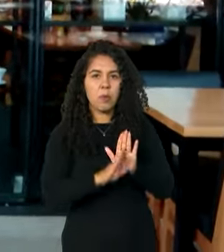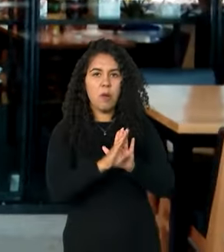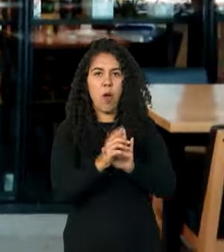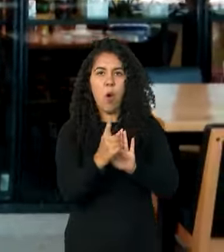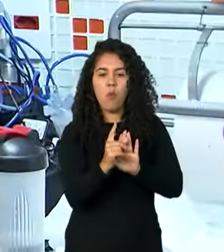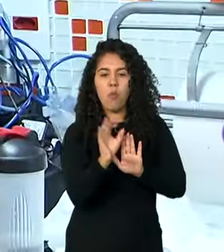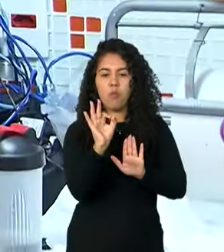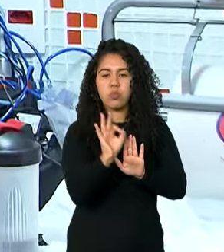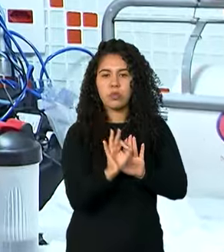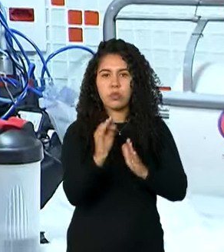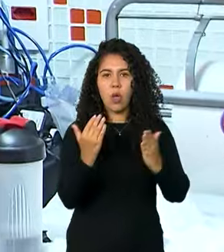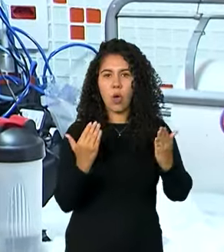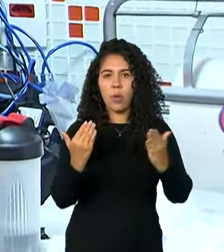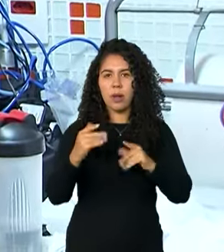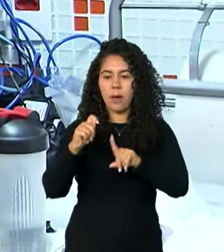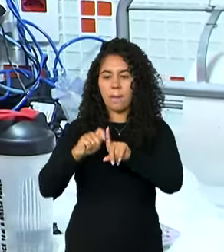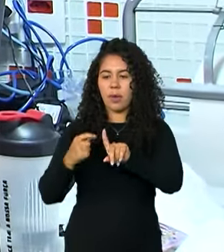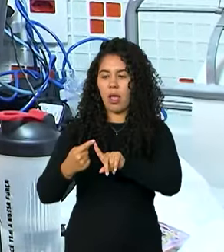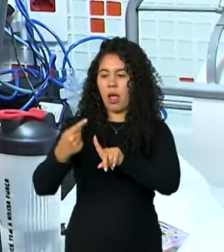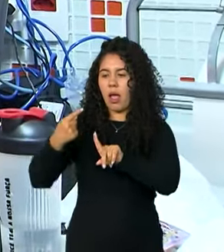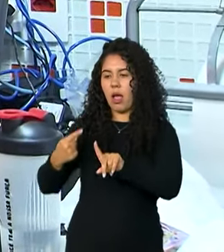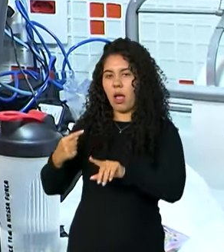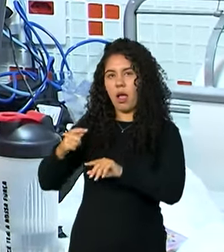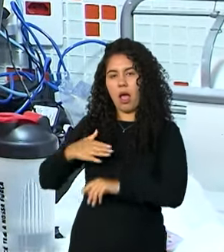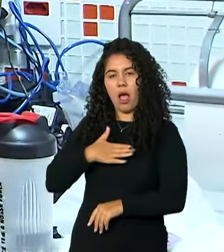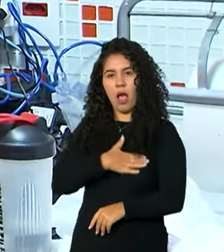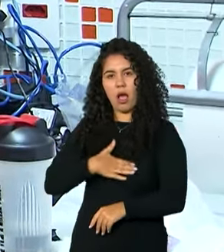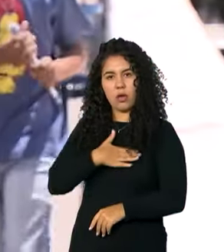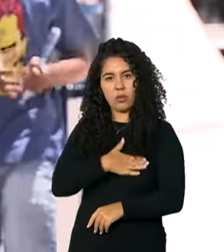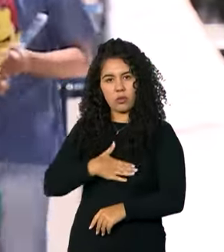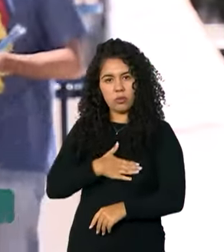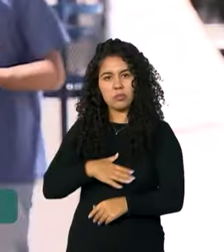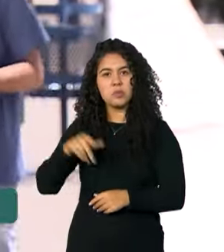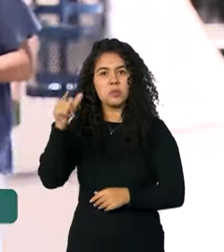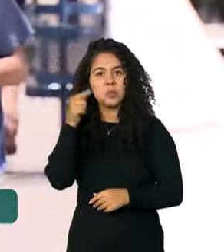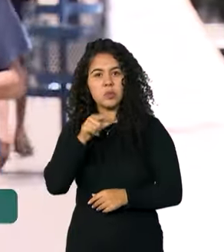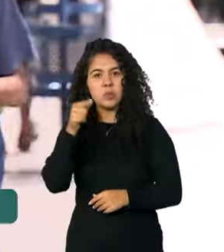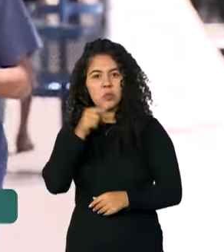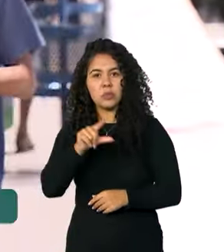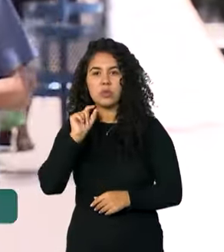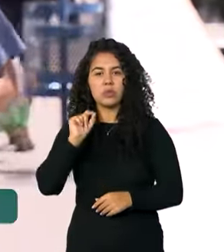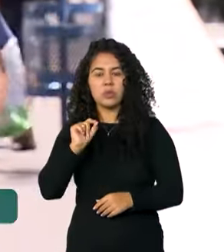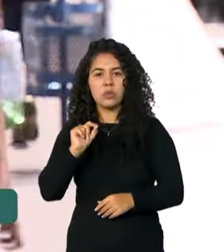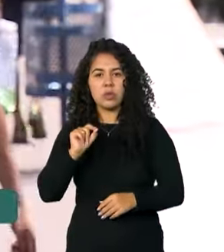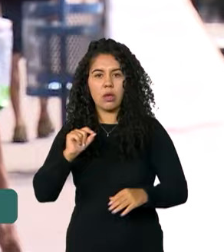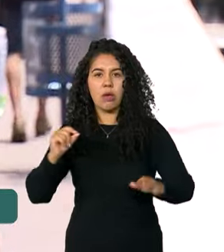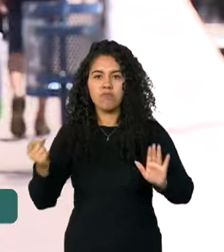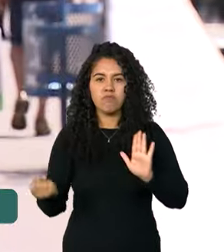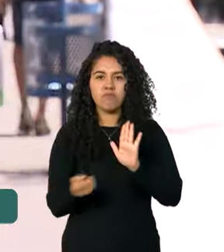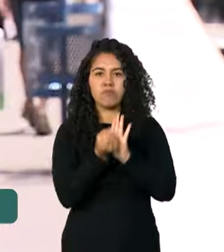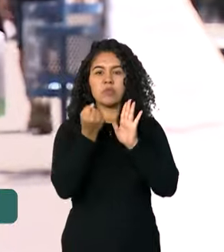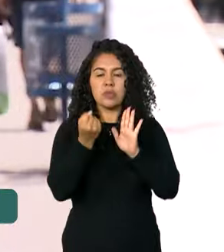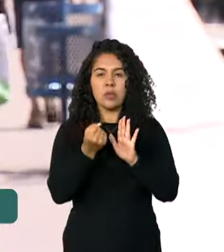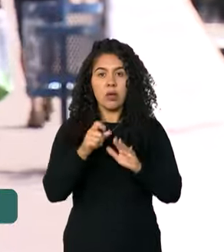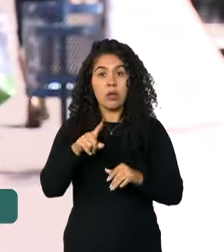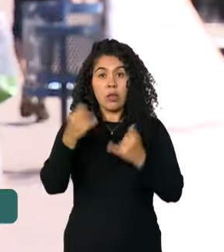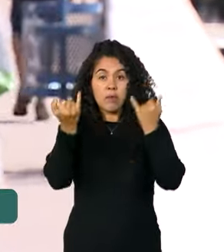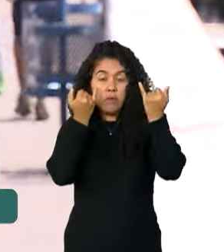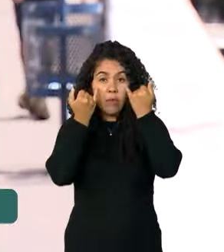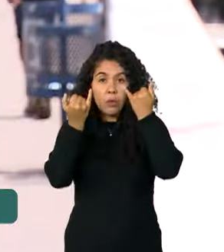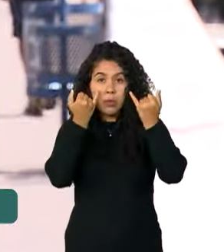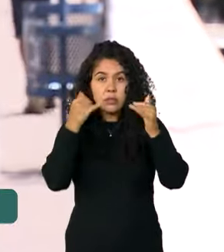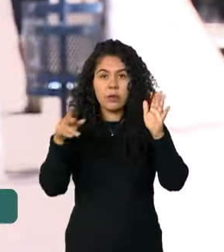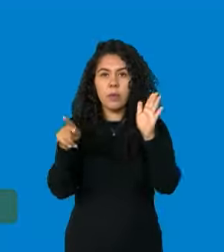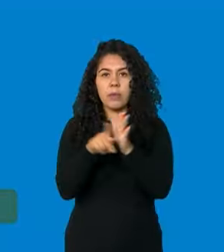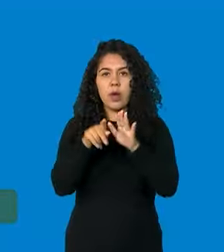relação a agosto, renovando seu nível mais alto na série histórica, conforme dados divulgados